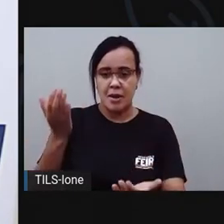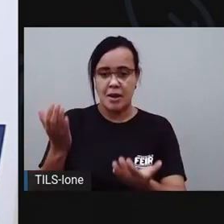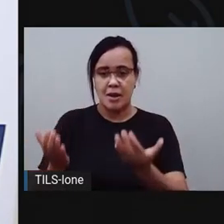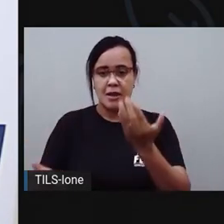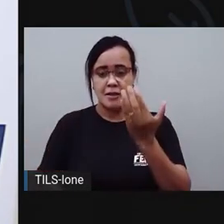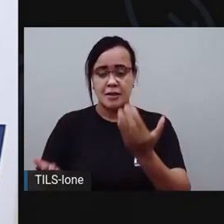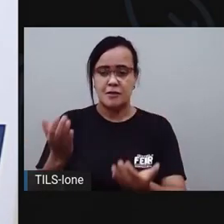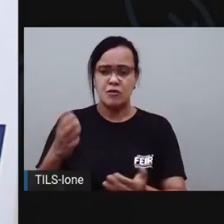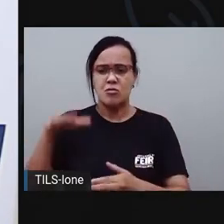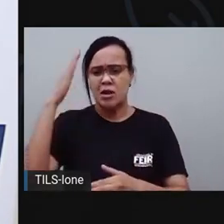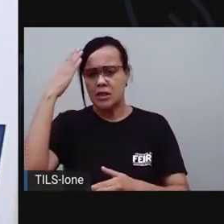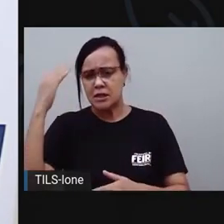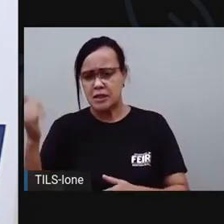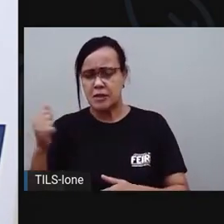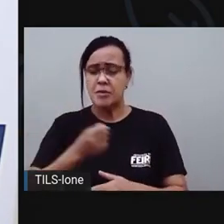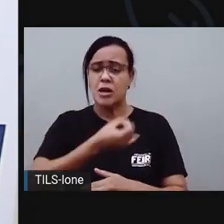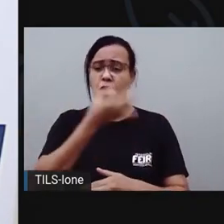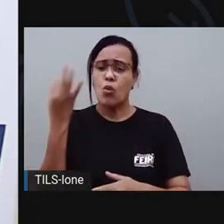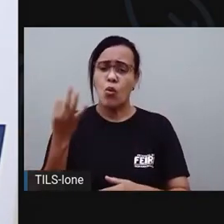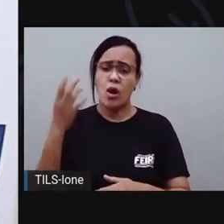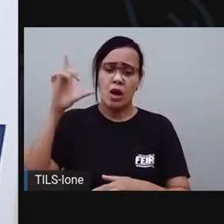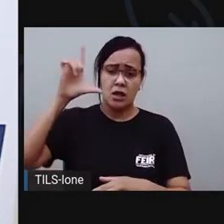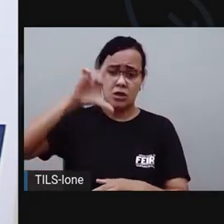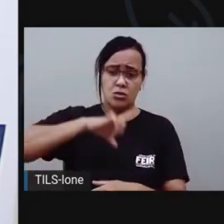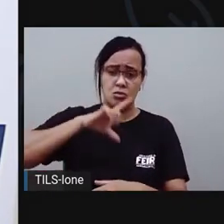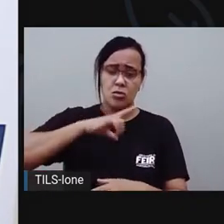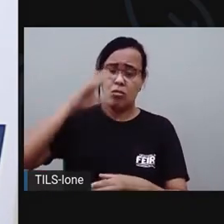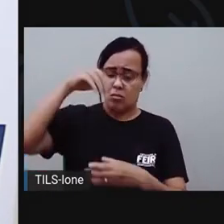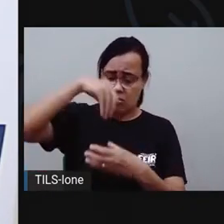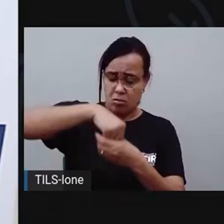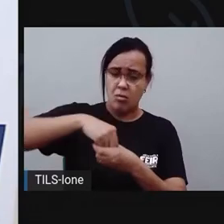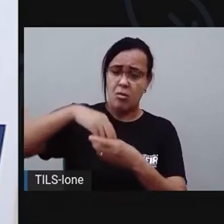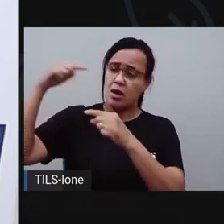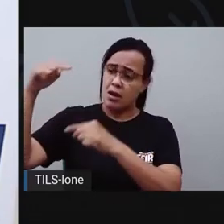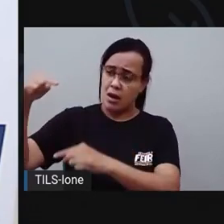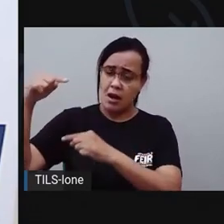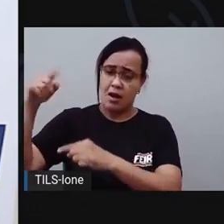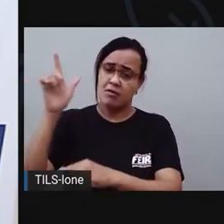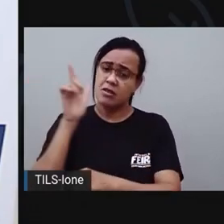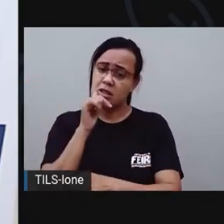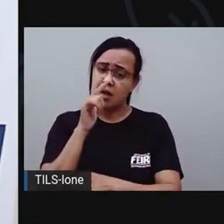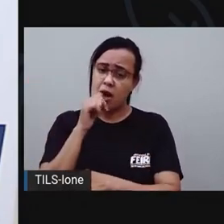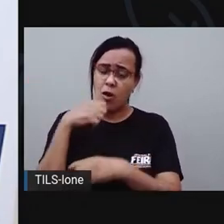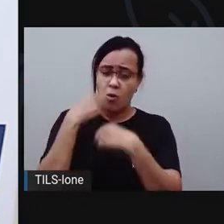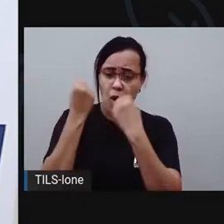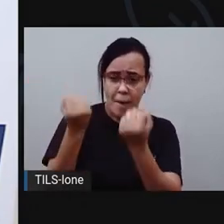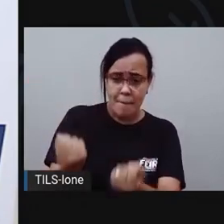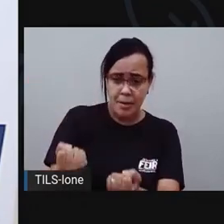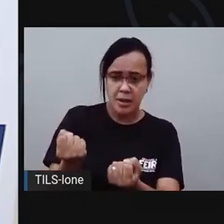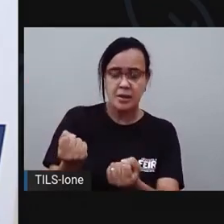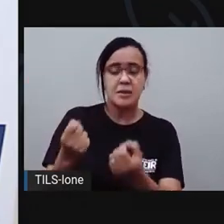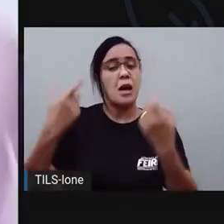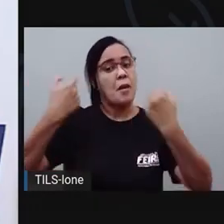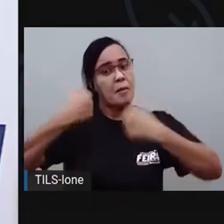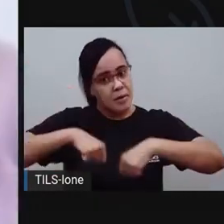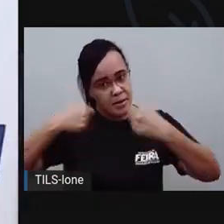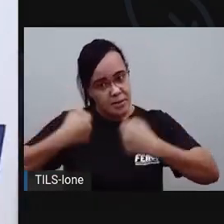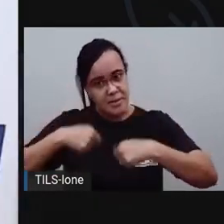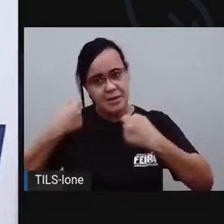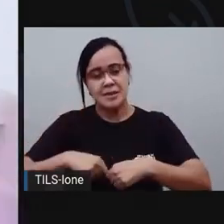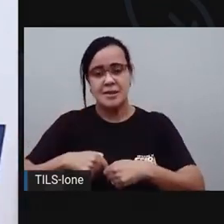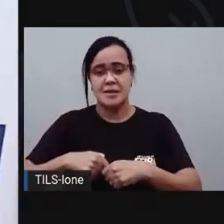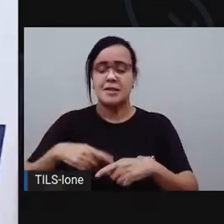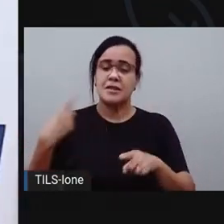é que tem aqui, né, quanto é que pesa essa garrafa e quanto é que pesa essa garrafa daqui, né, aí eu vou ter a medida